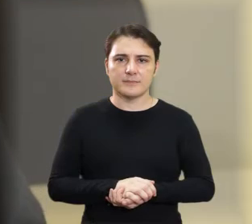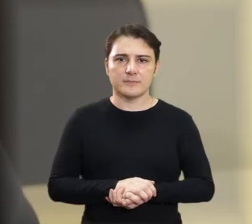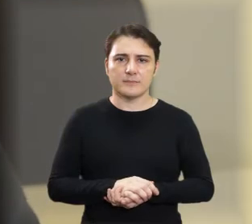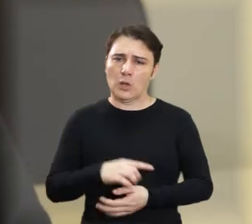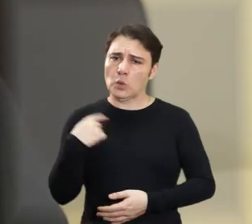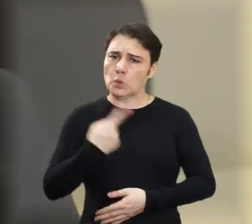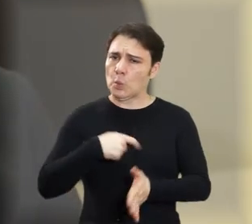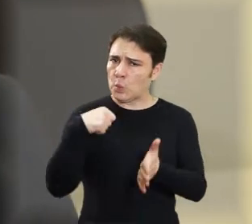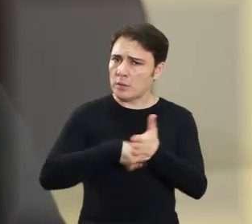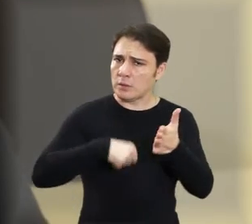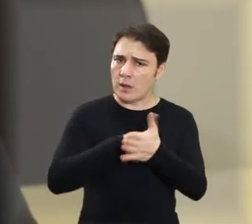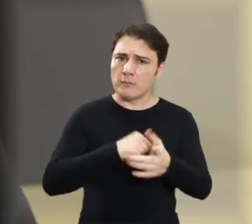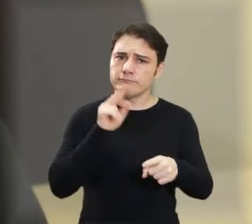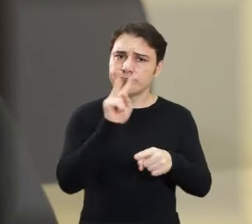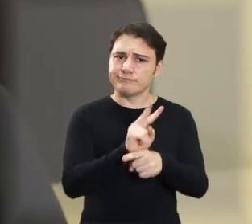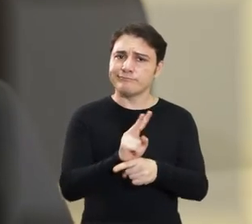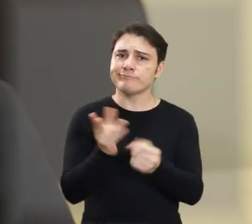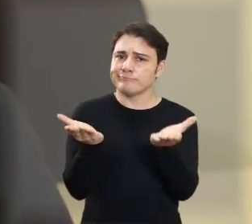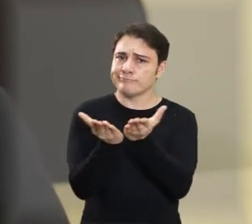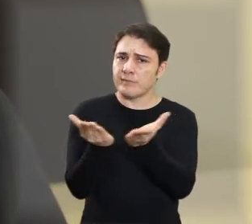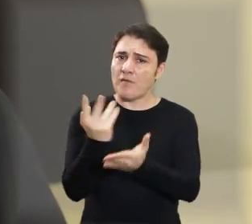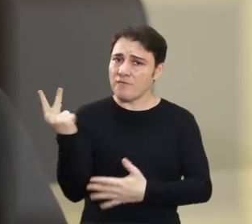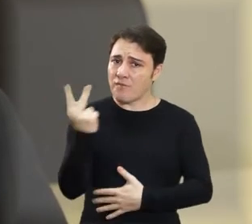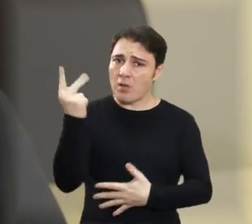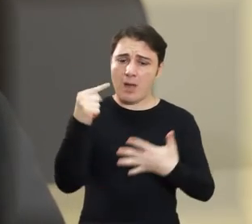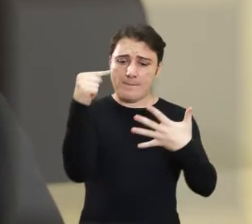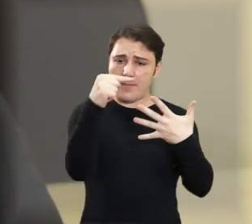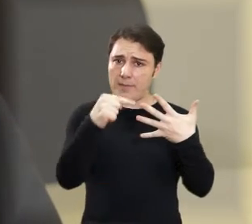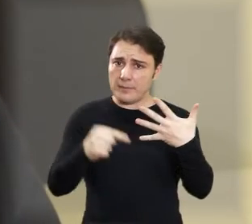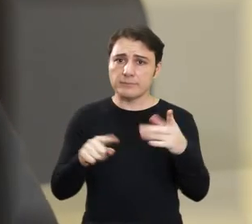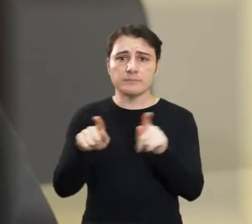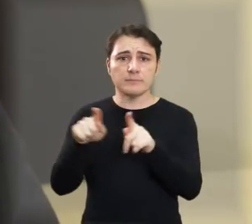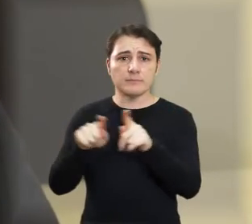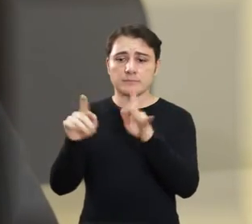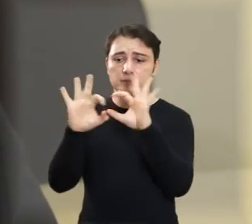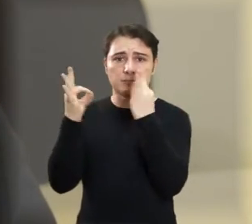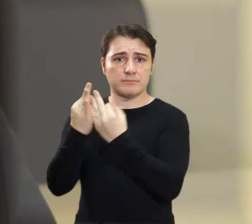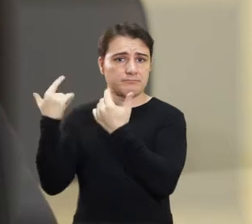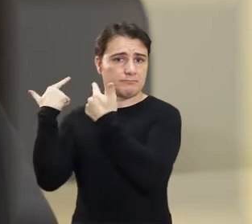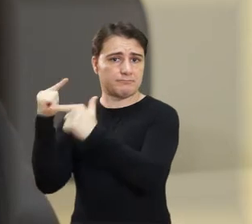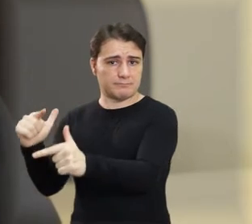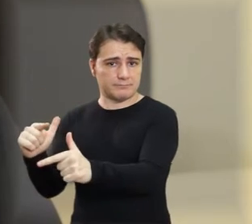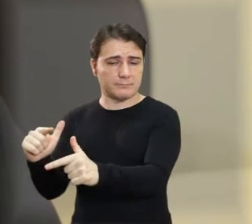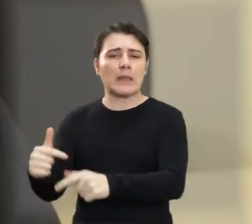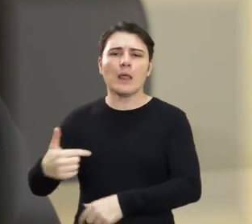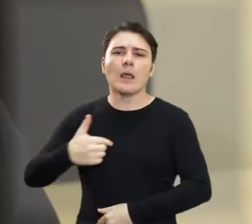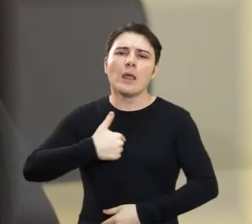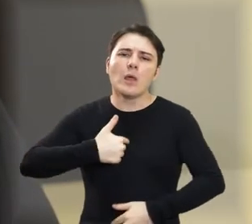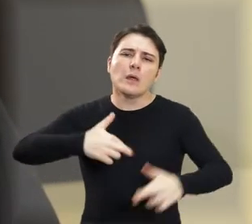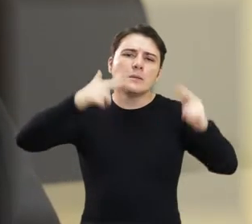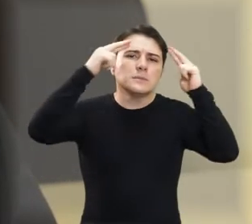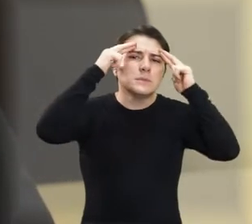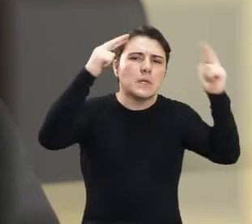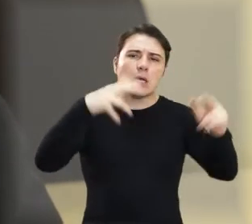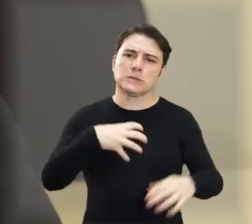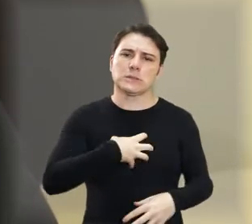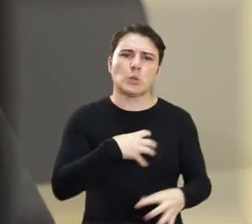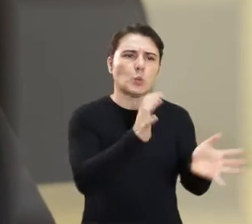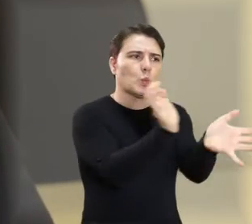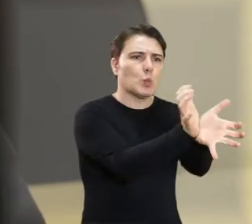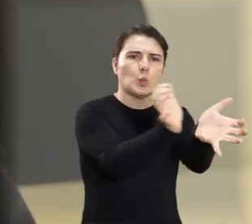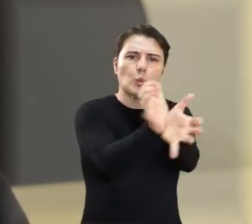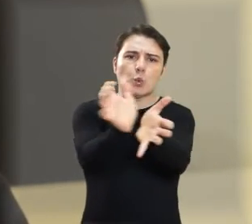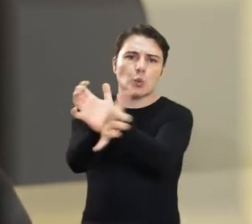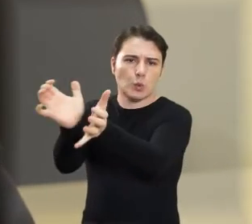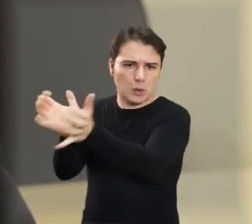Nós vamos lutar pelos valores cristãos e também pela família tradicional. É algo que respeito